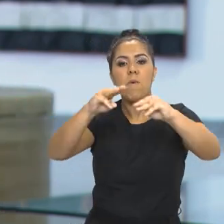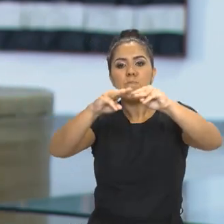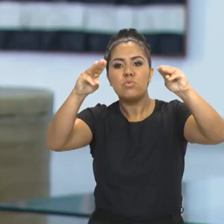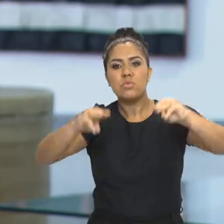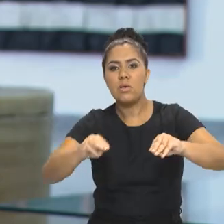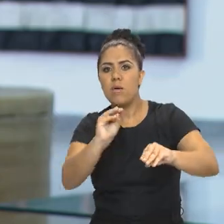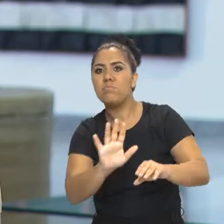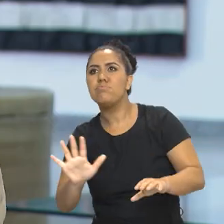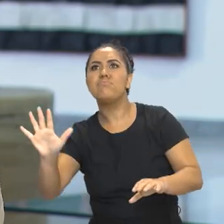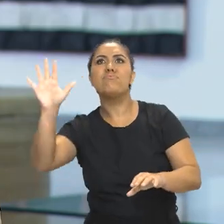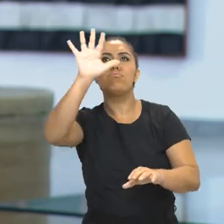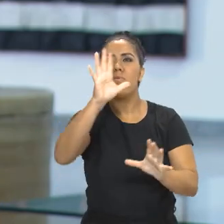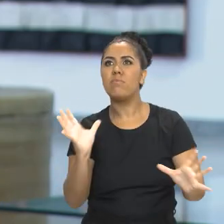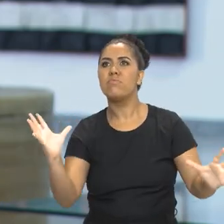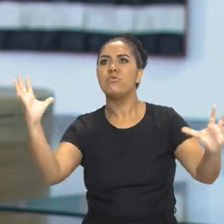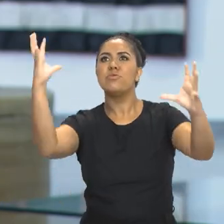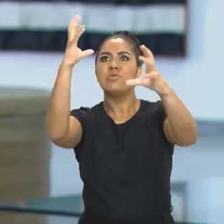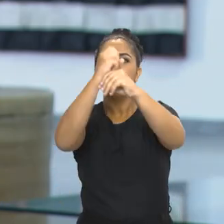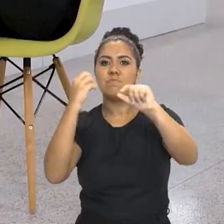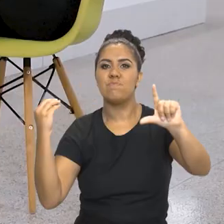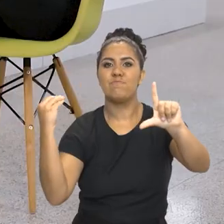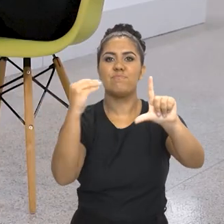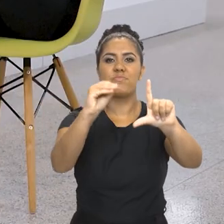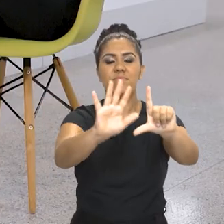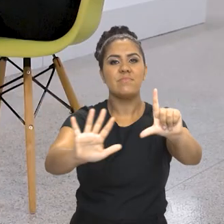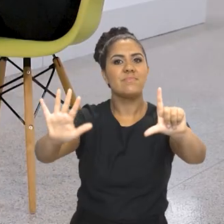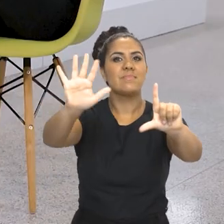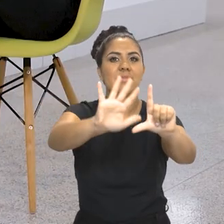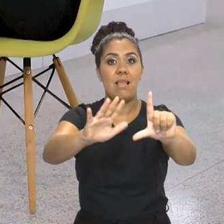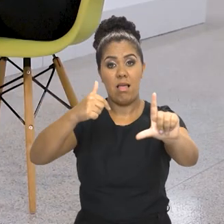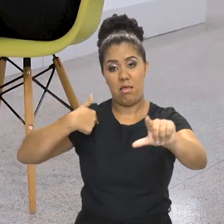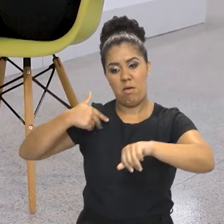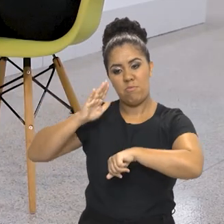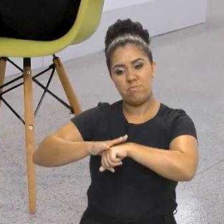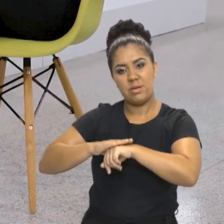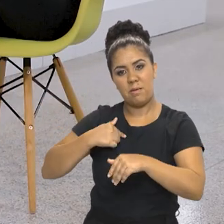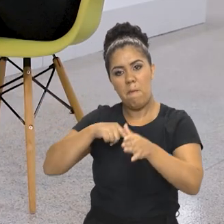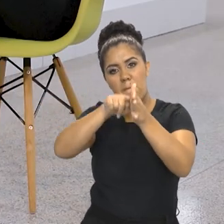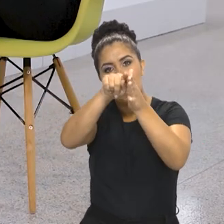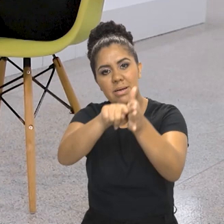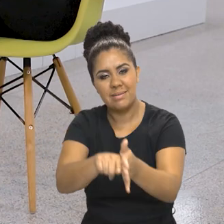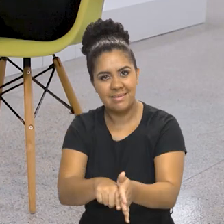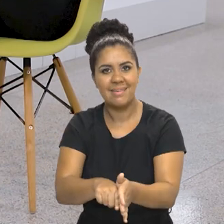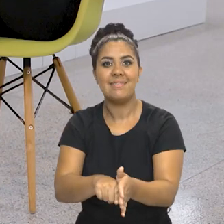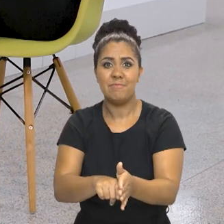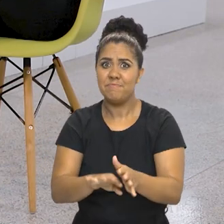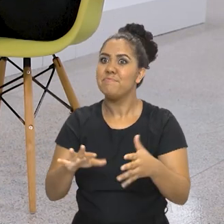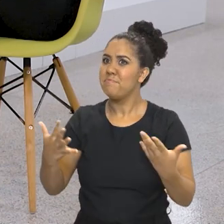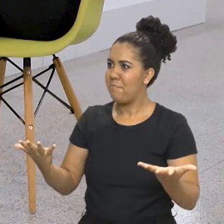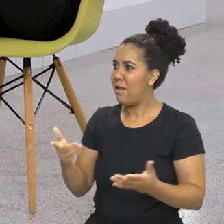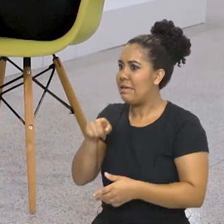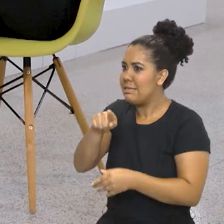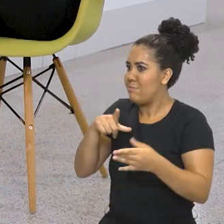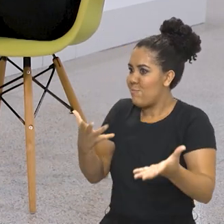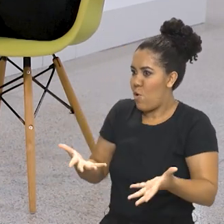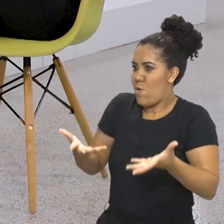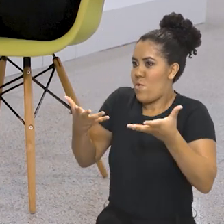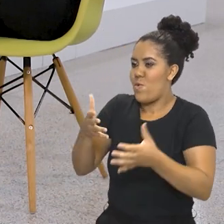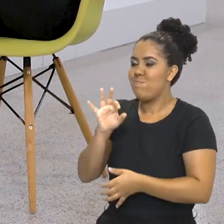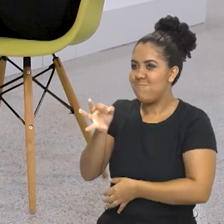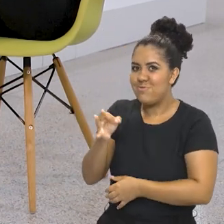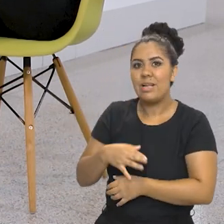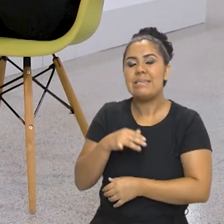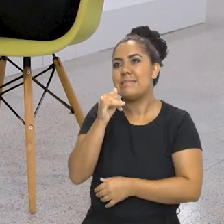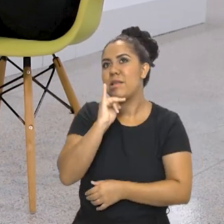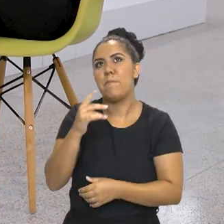bibliográficos, catalográficos, onde aquele tema que eu pesquiso está presente. Ou seja, é uma riqueza, né, de temas,